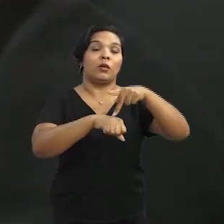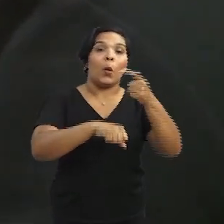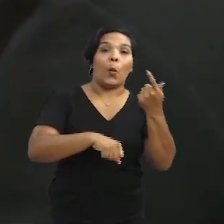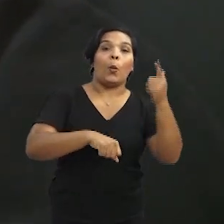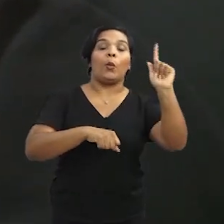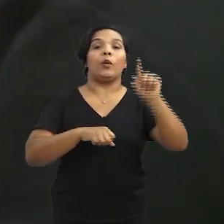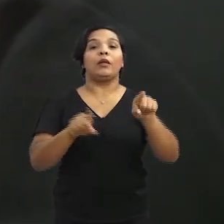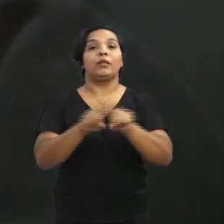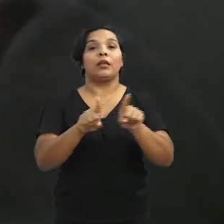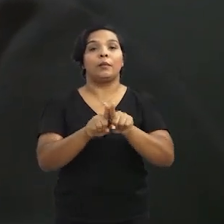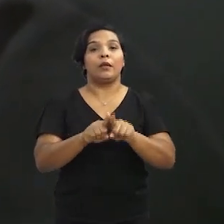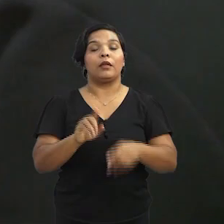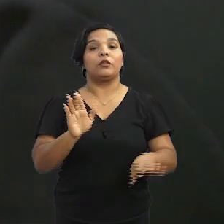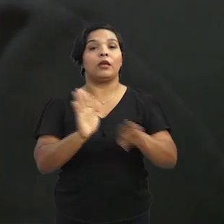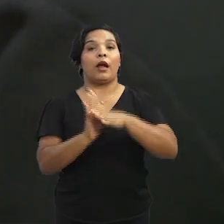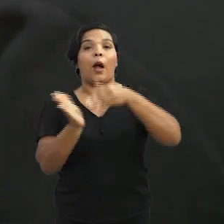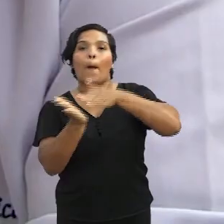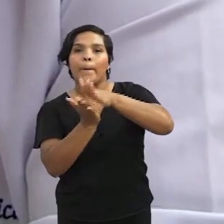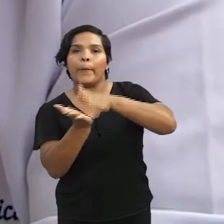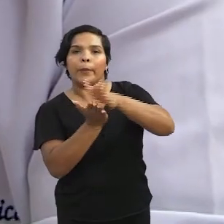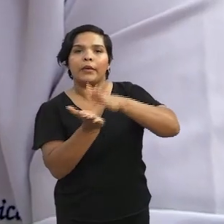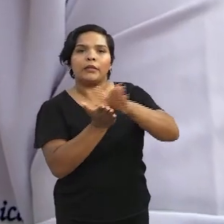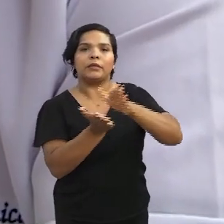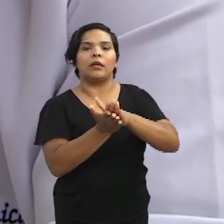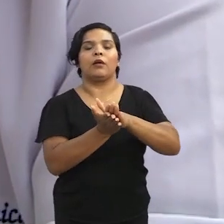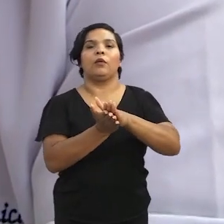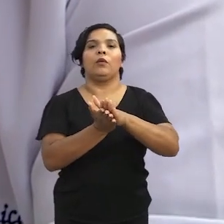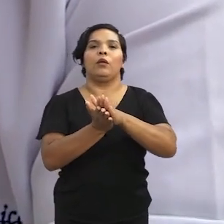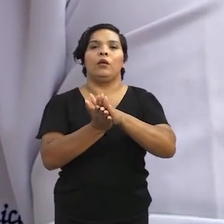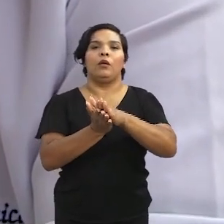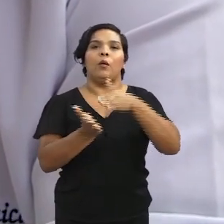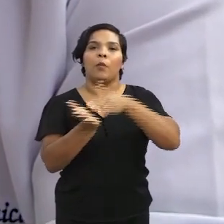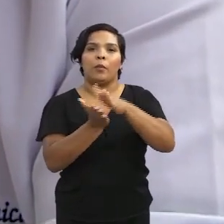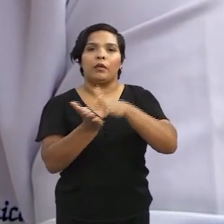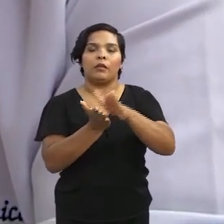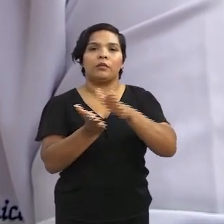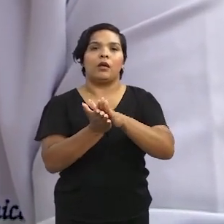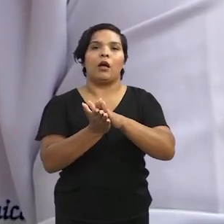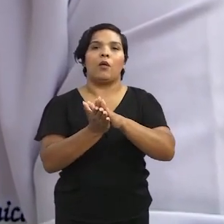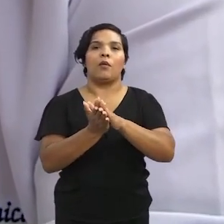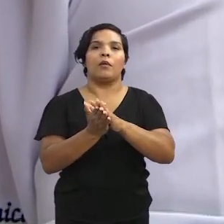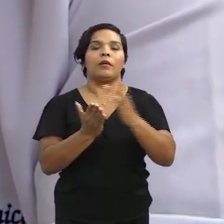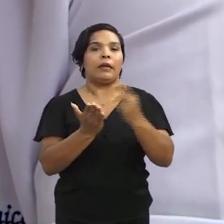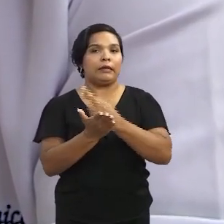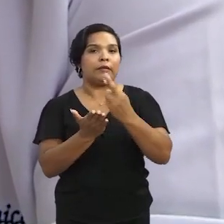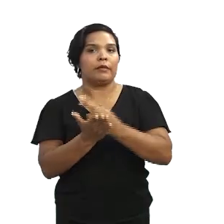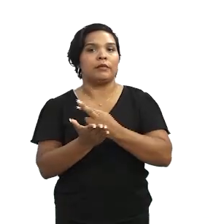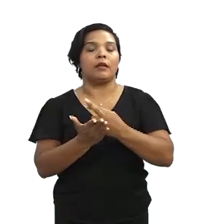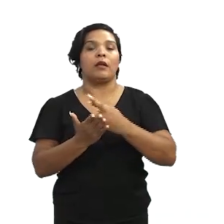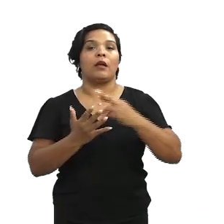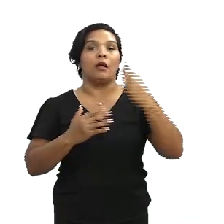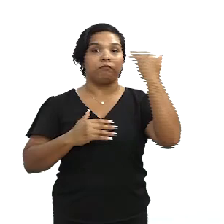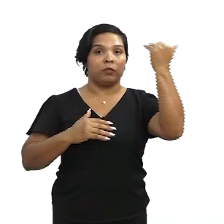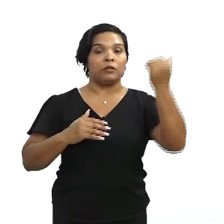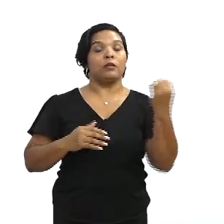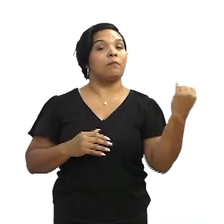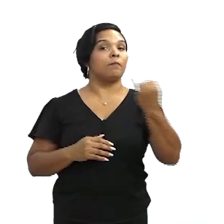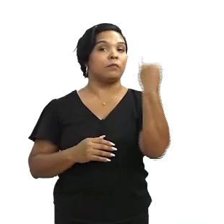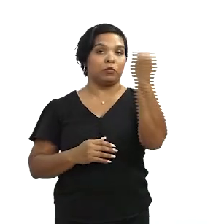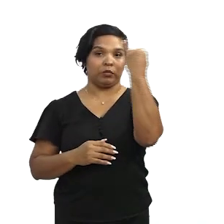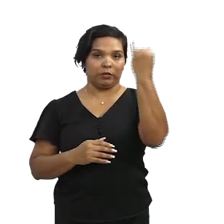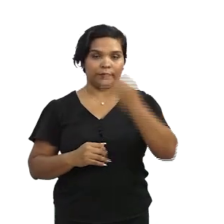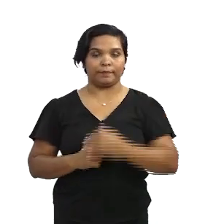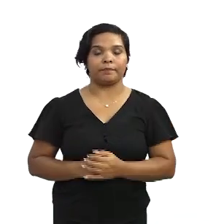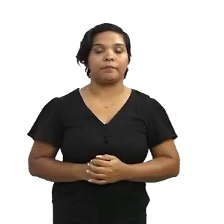internacionais e ainda conseguir chegar a uma publicação do tamanho que é uma publicação na Nature é muito, muito importante.